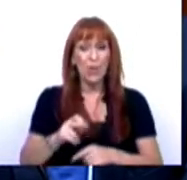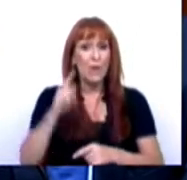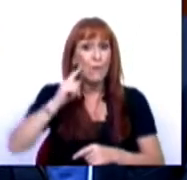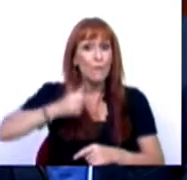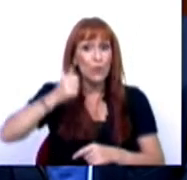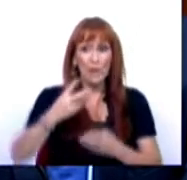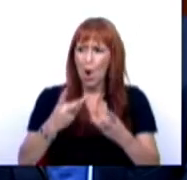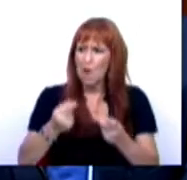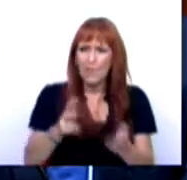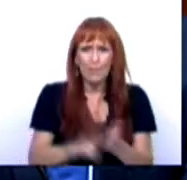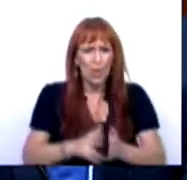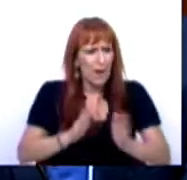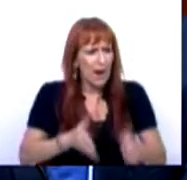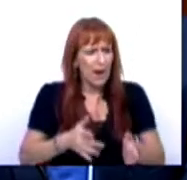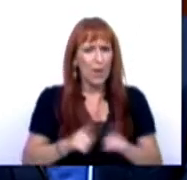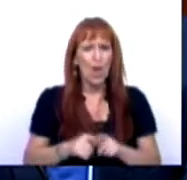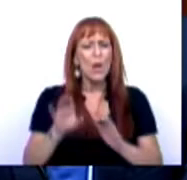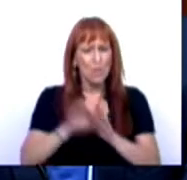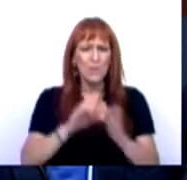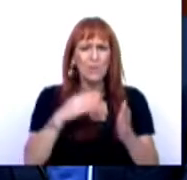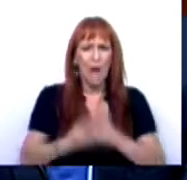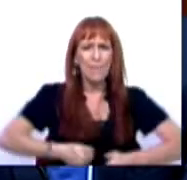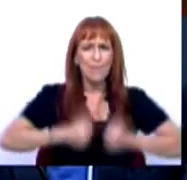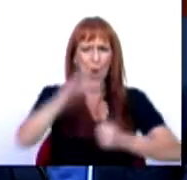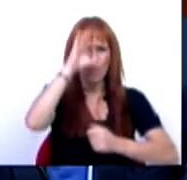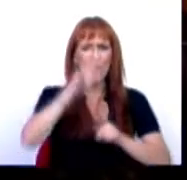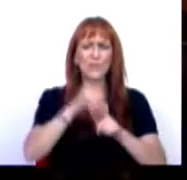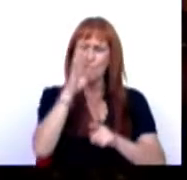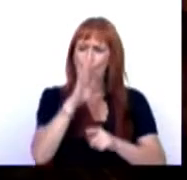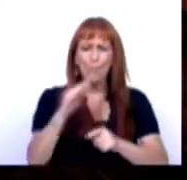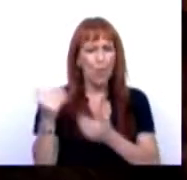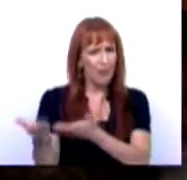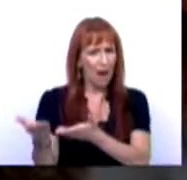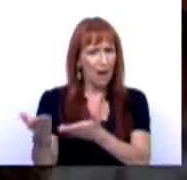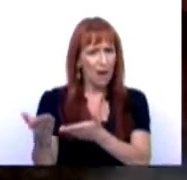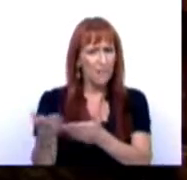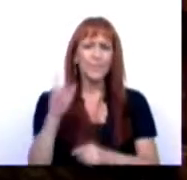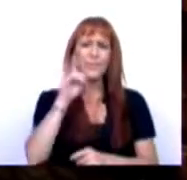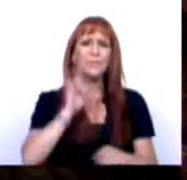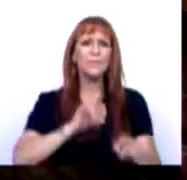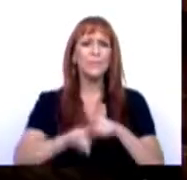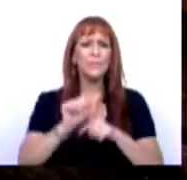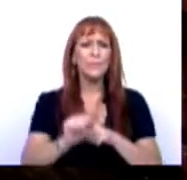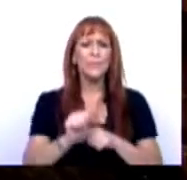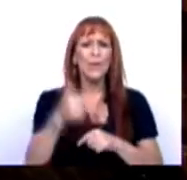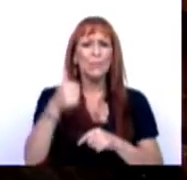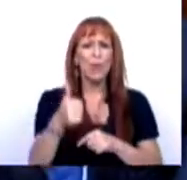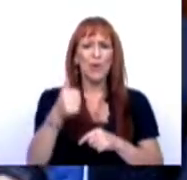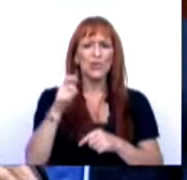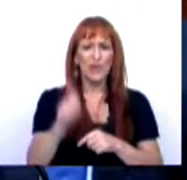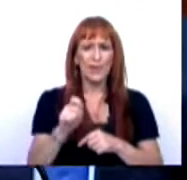fundamental ter um orçamento aprovado que dá condições melhores ao Governo para o executar. Sra. Deputada do Bloco